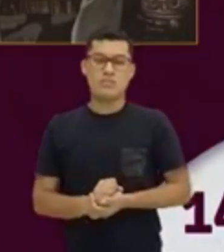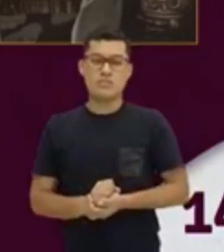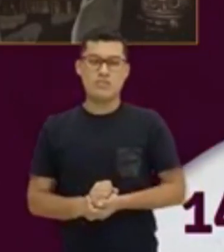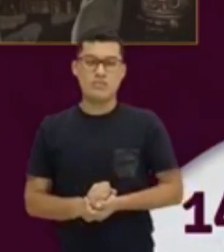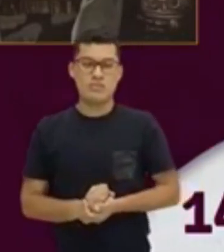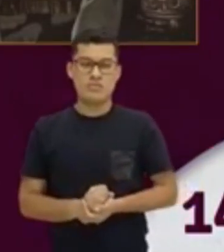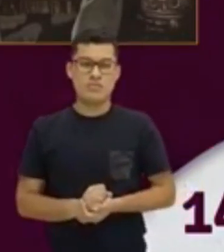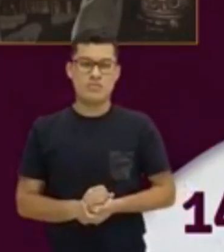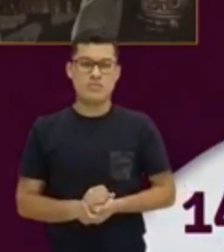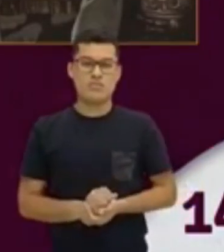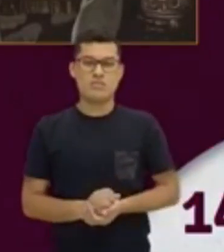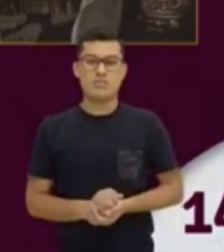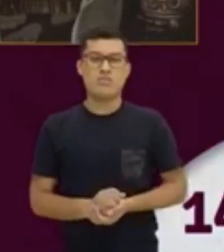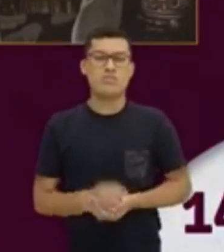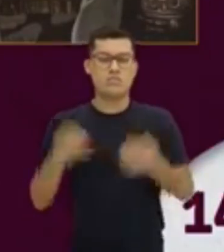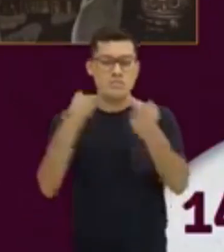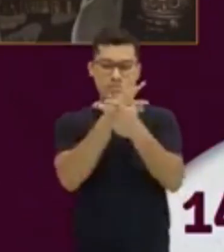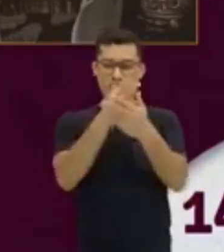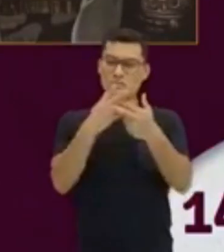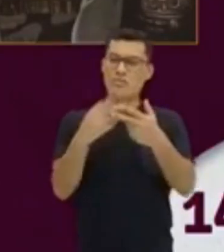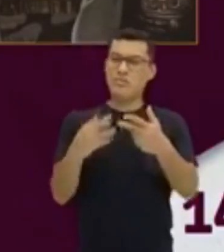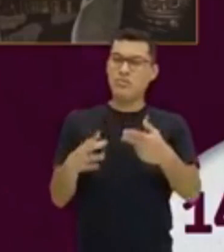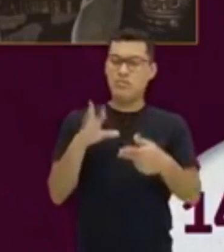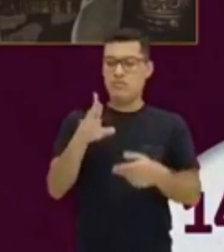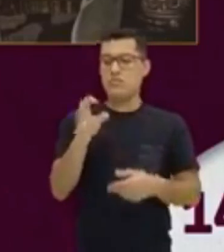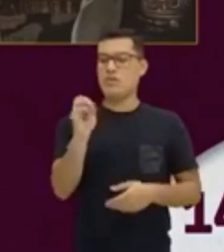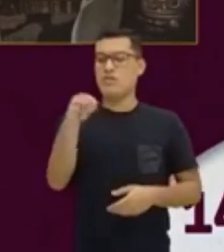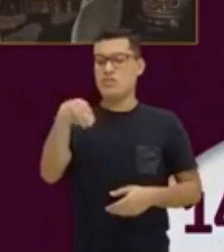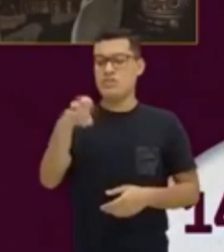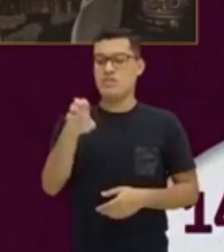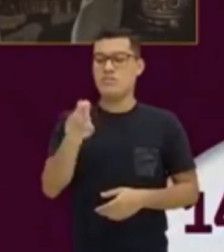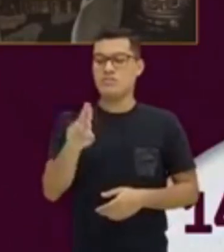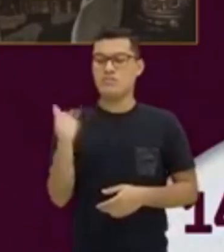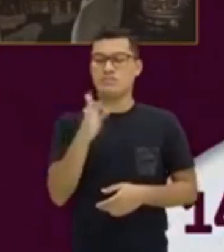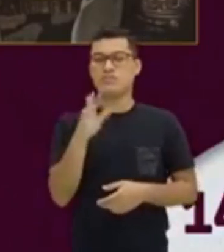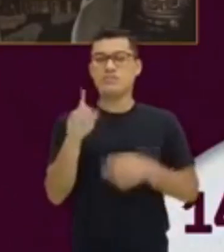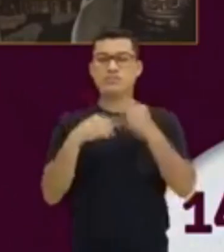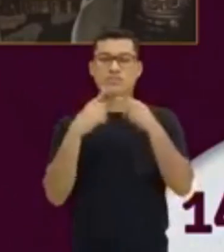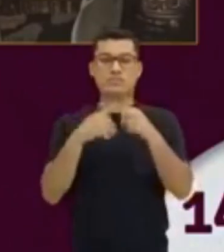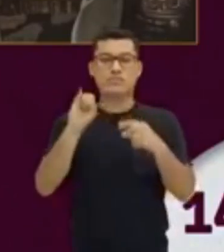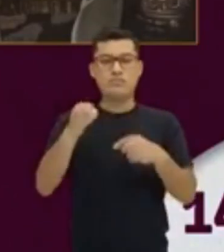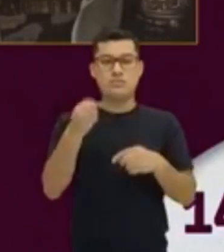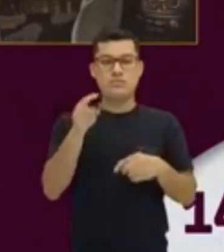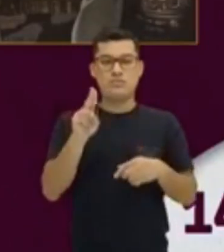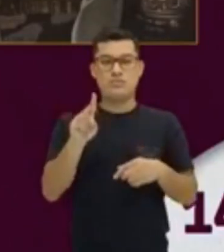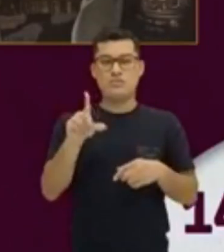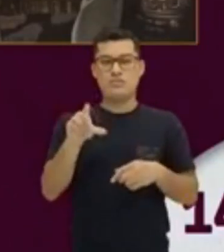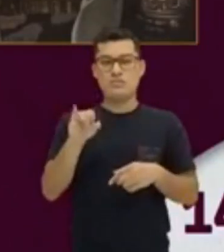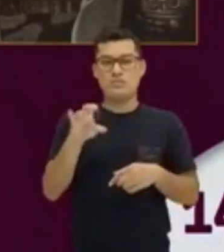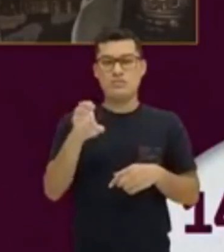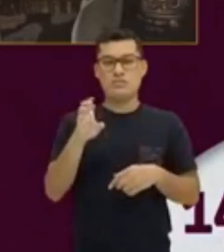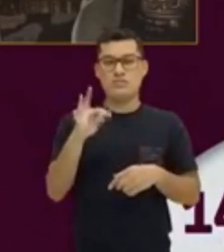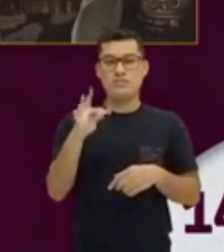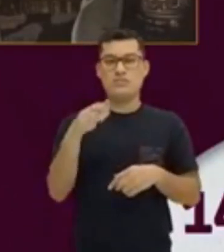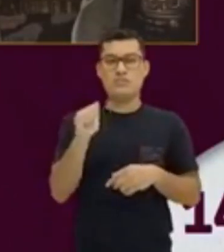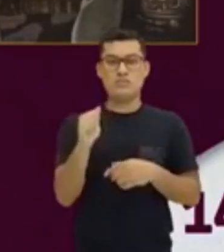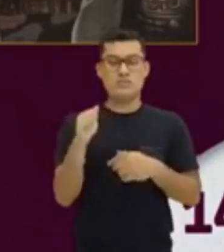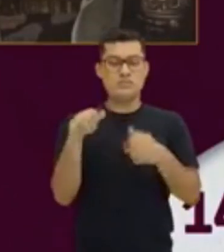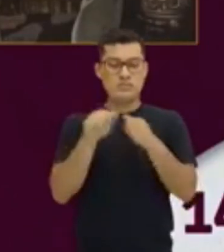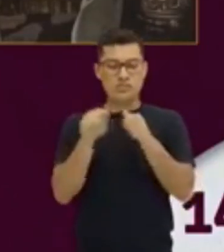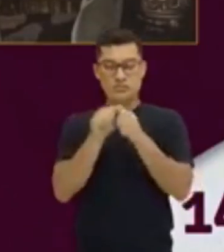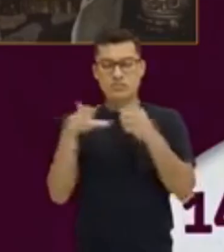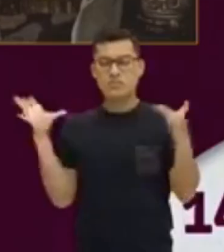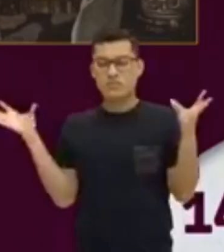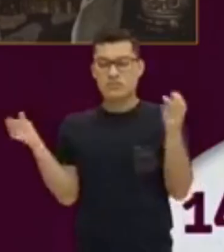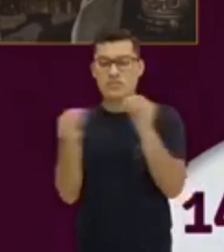Hamlet, Otelo, Macbeth, Romeu e Julieta. Então, na biografia, a gente faz o resumo da vida